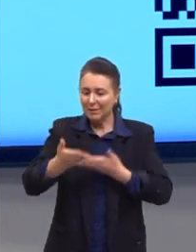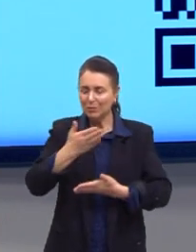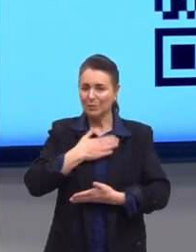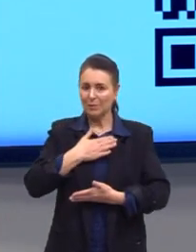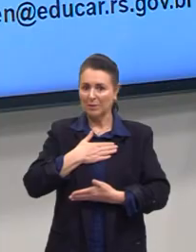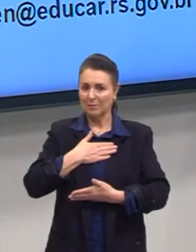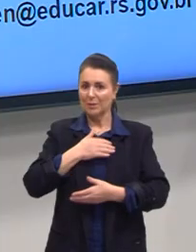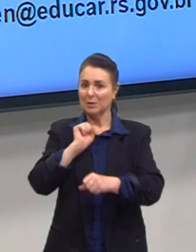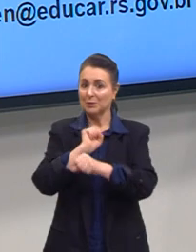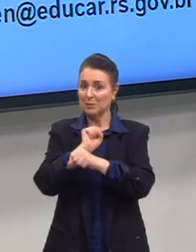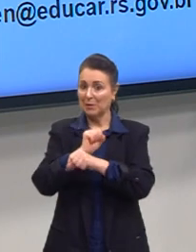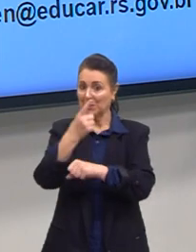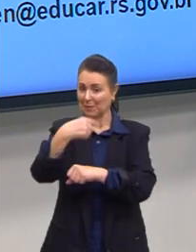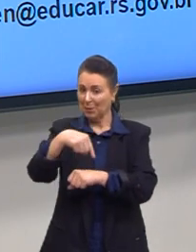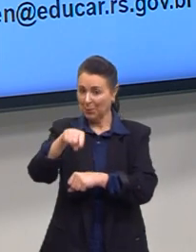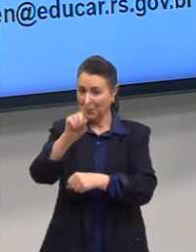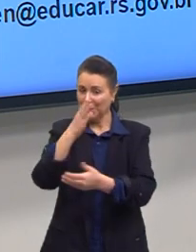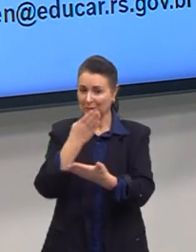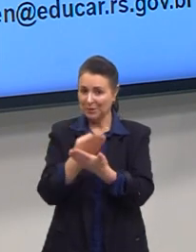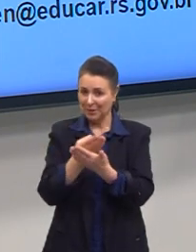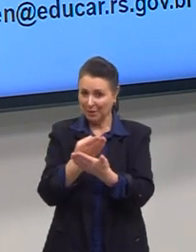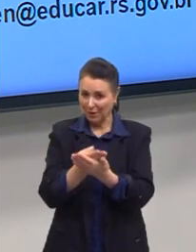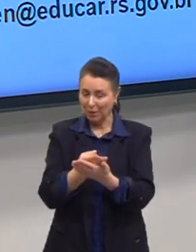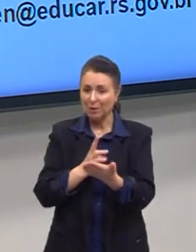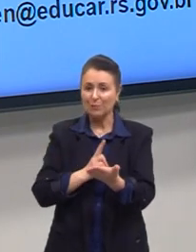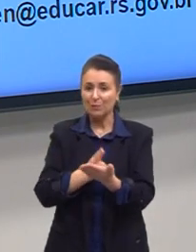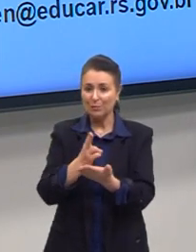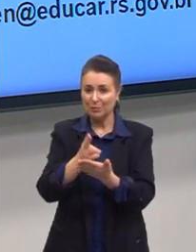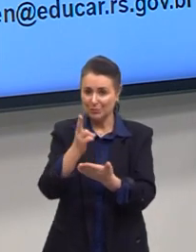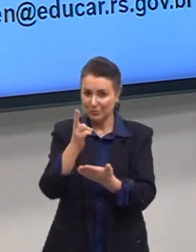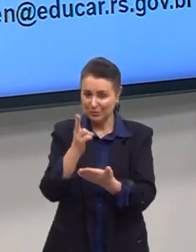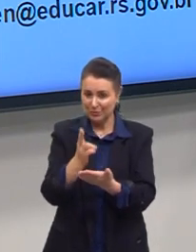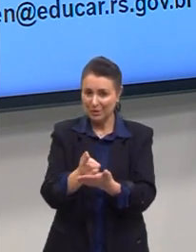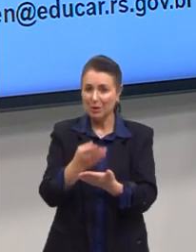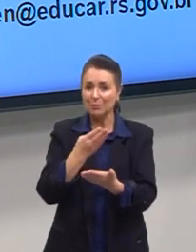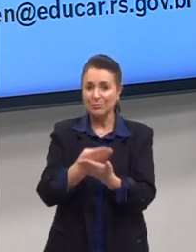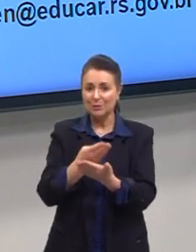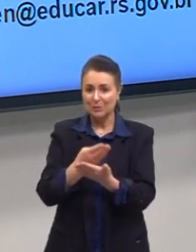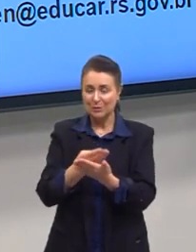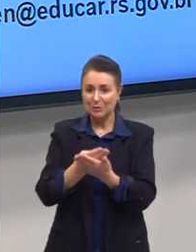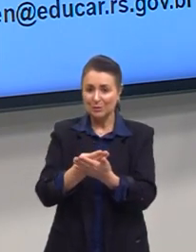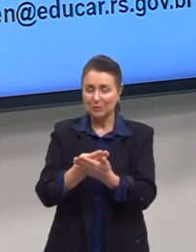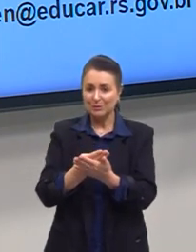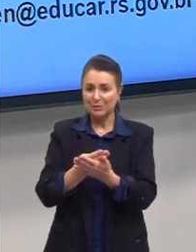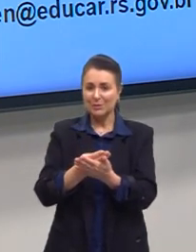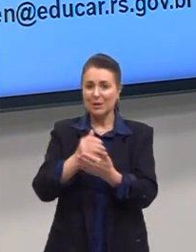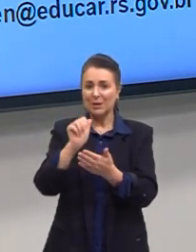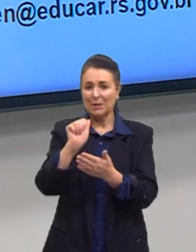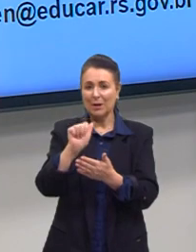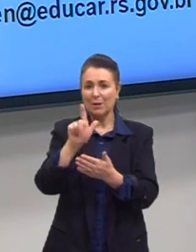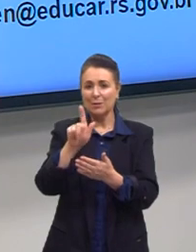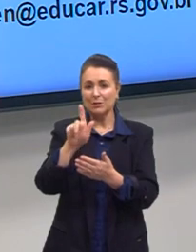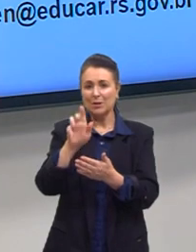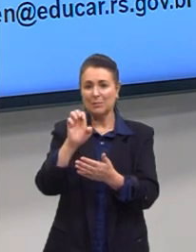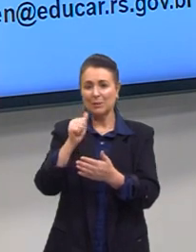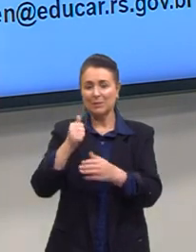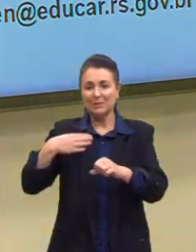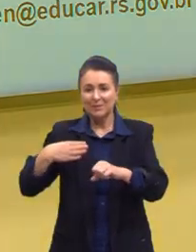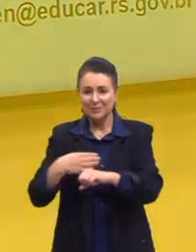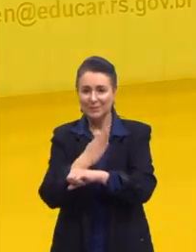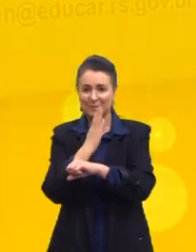Conto com vocês, gente, na próxima aula, nós vamos dar continuidade aí nos nossos estudos algébricos. Até mais, partiu passar!